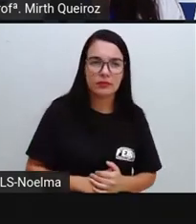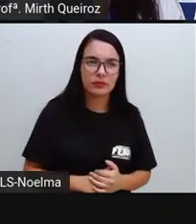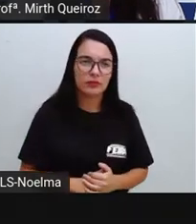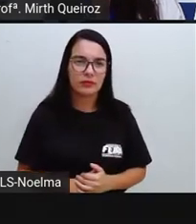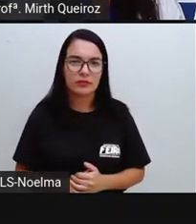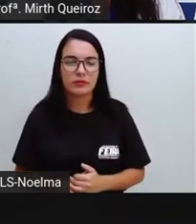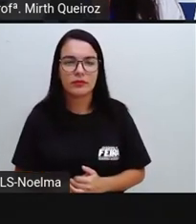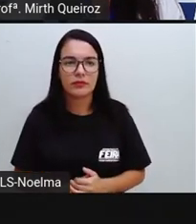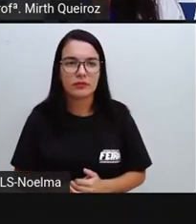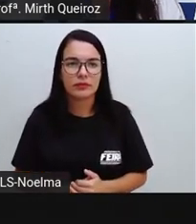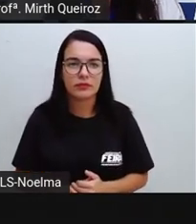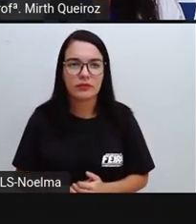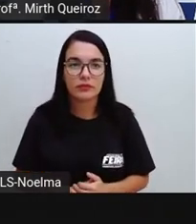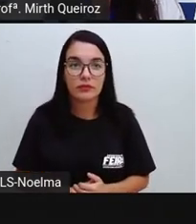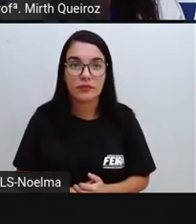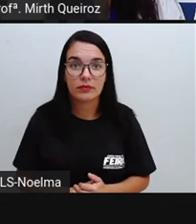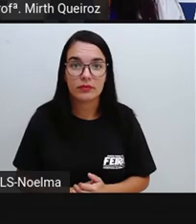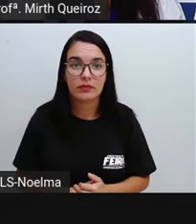in natura também.